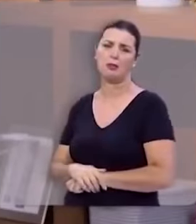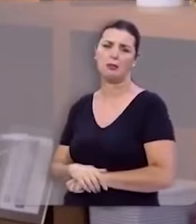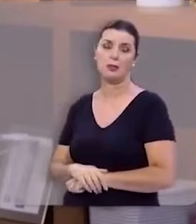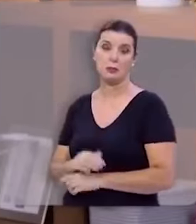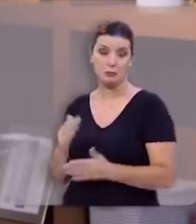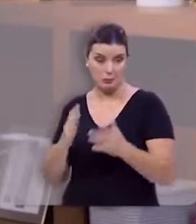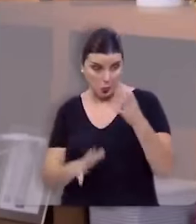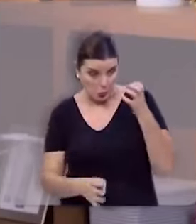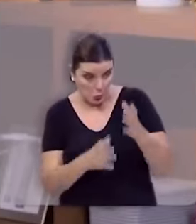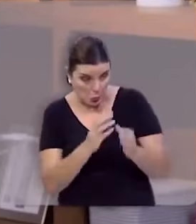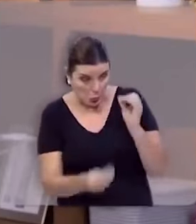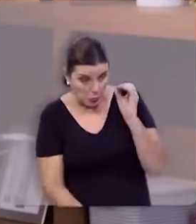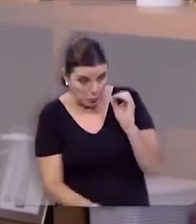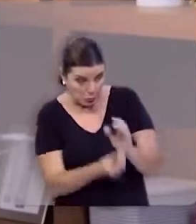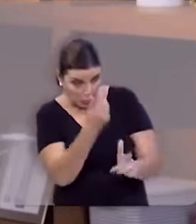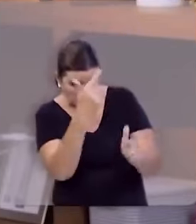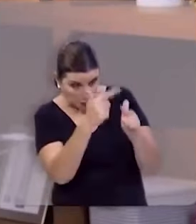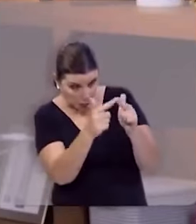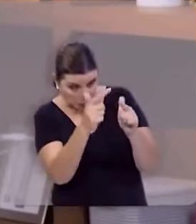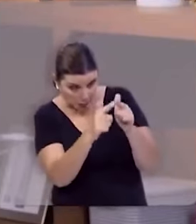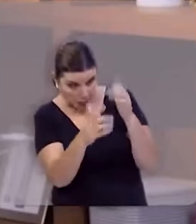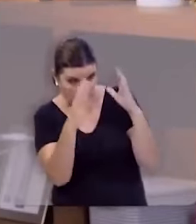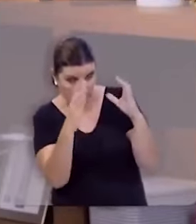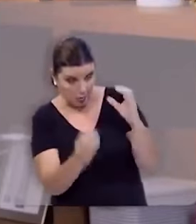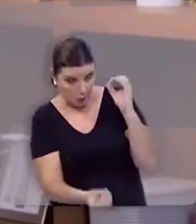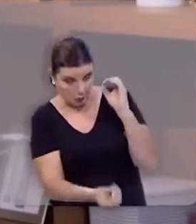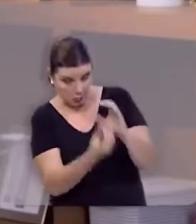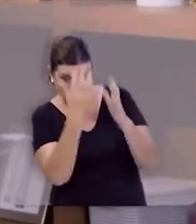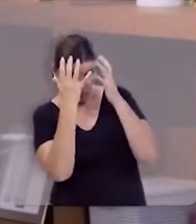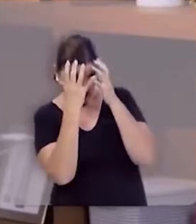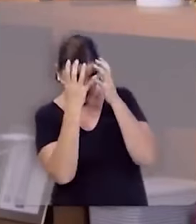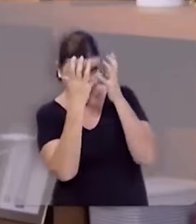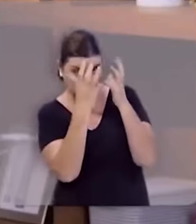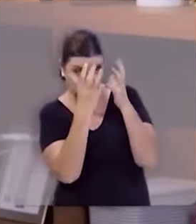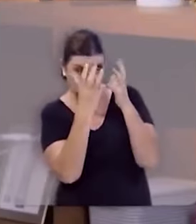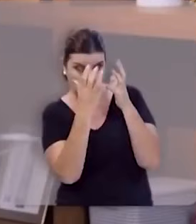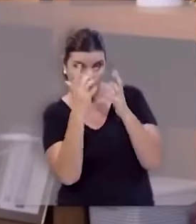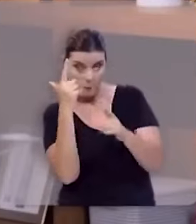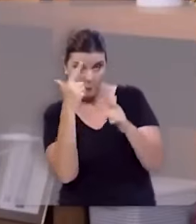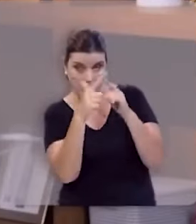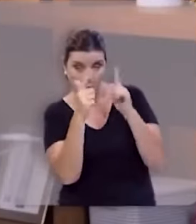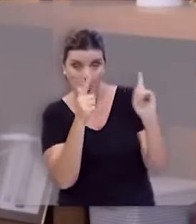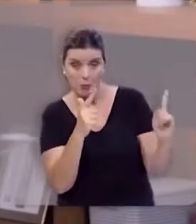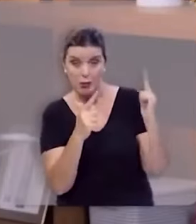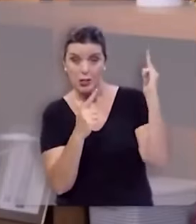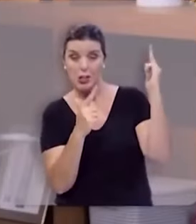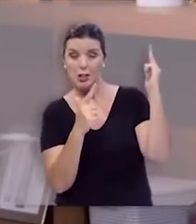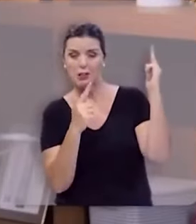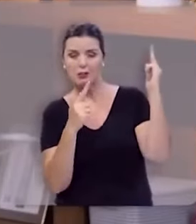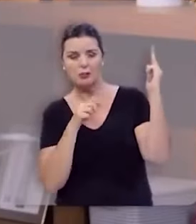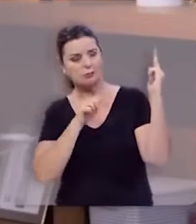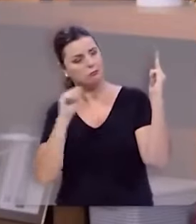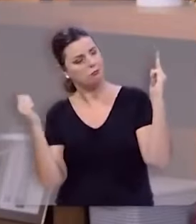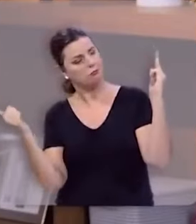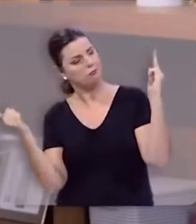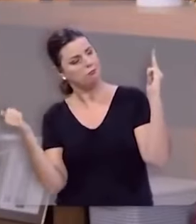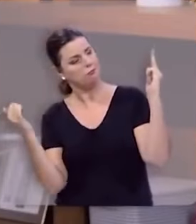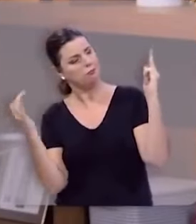apesar das lutas das adversidades das crises das dos gigantes eles marcham